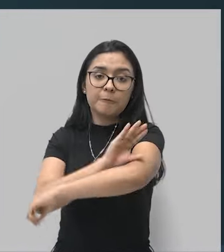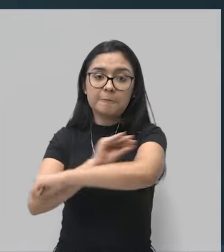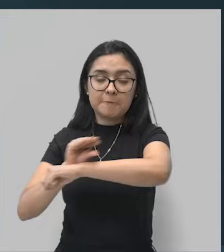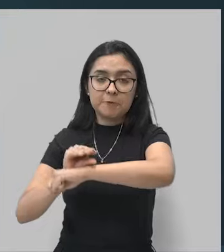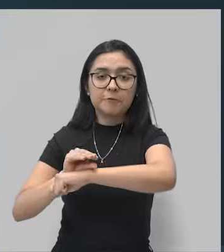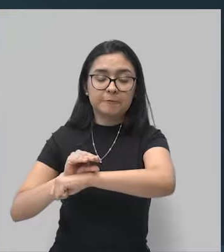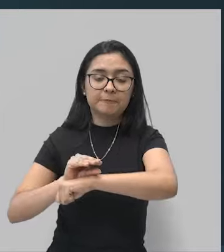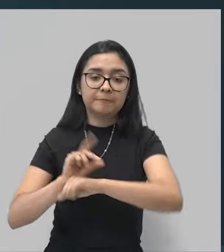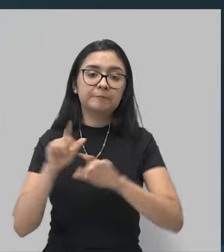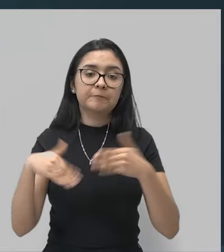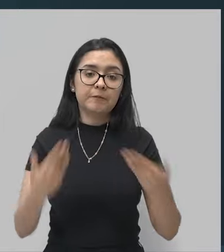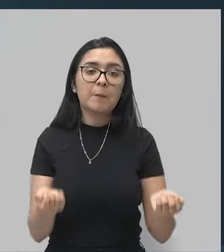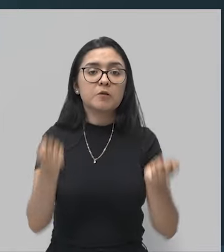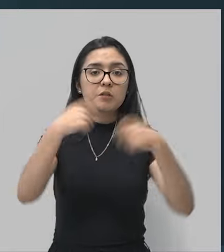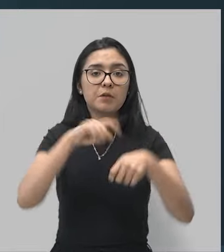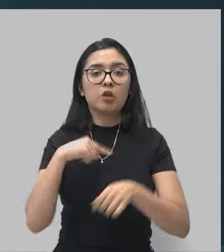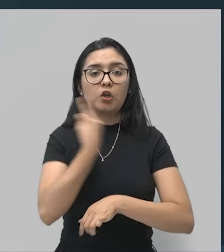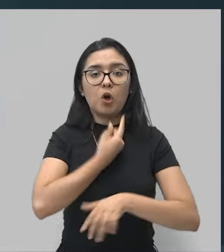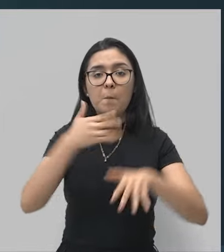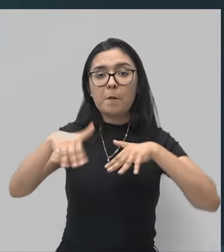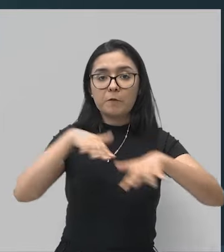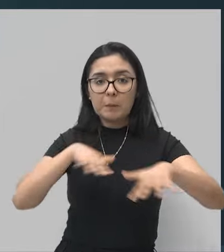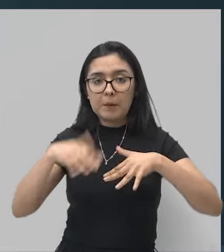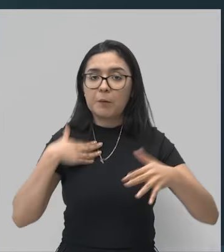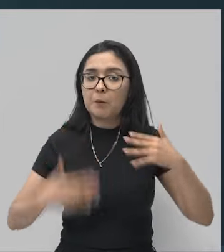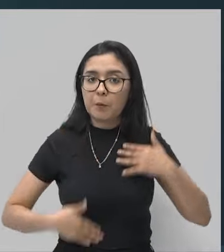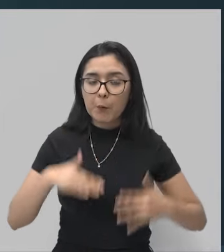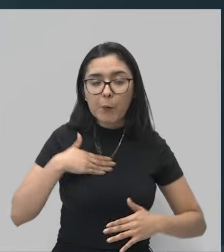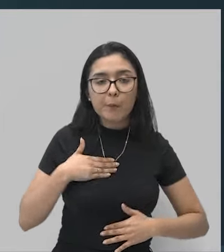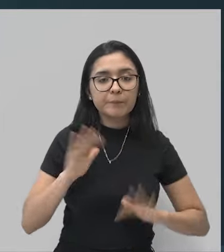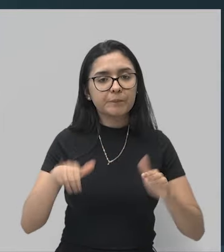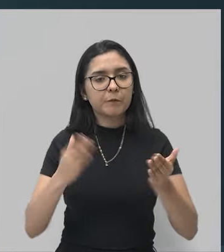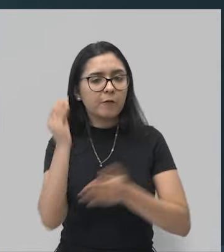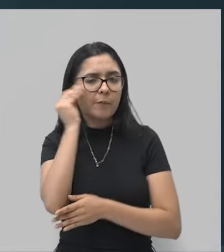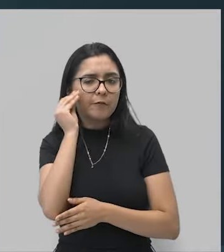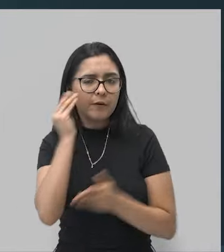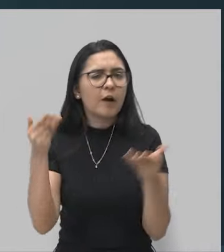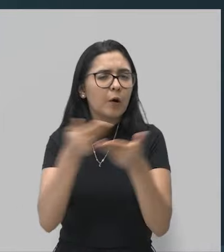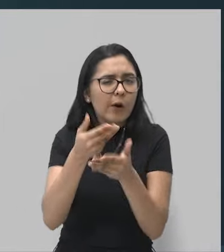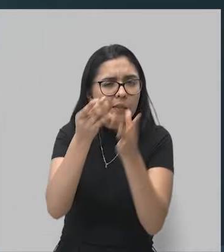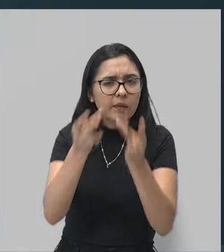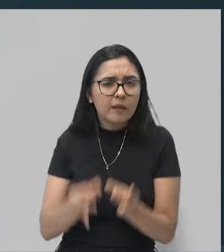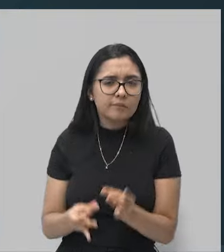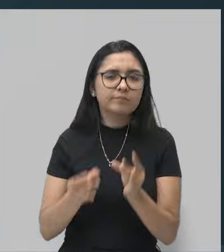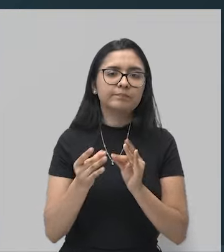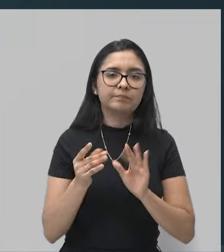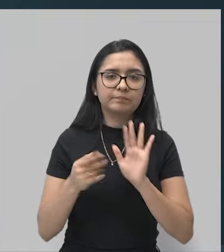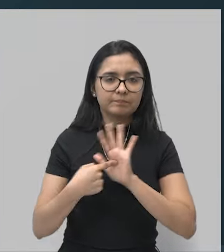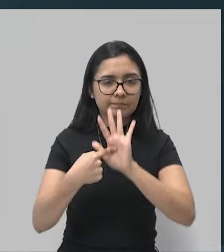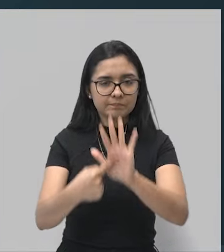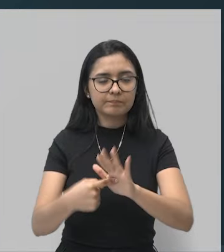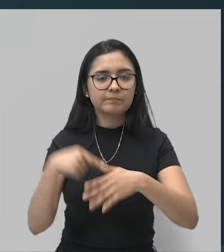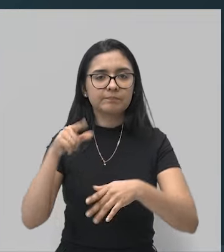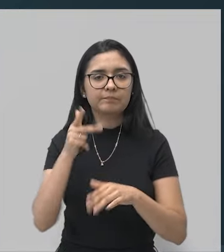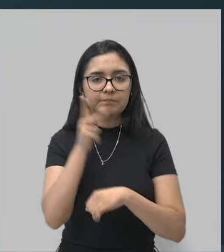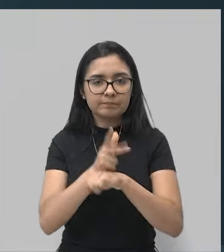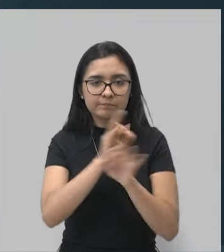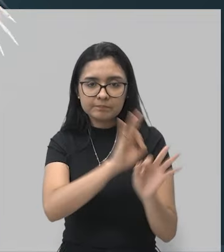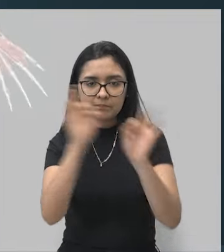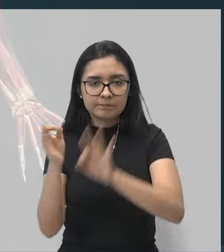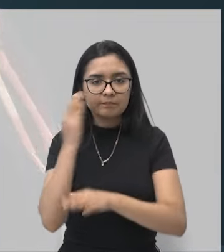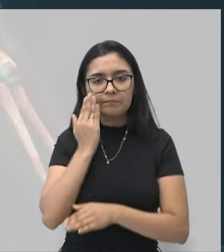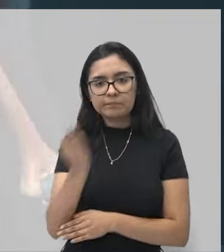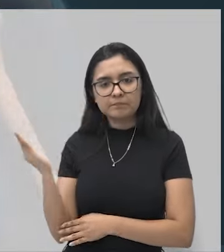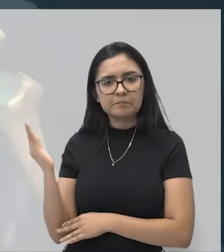dar a nossa movimentação. Então, vamos observar aqui. Olha só a